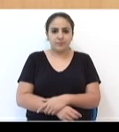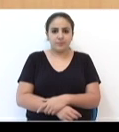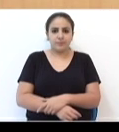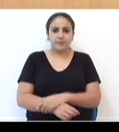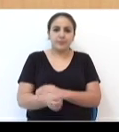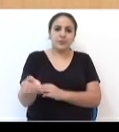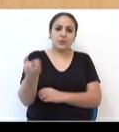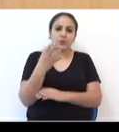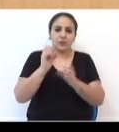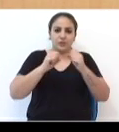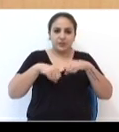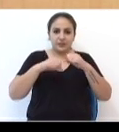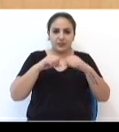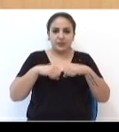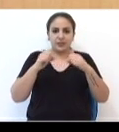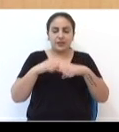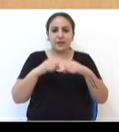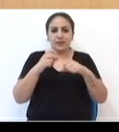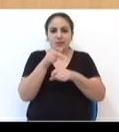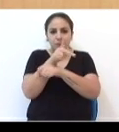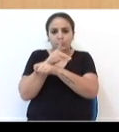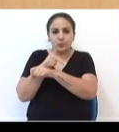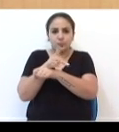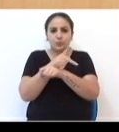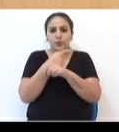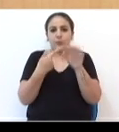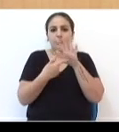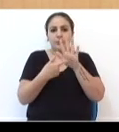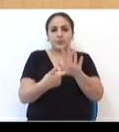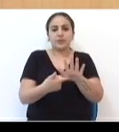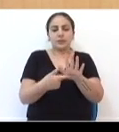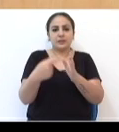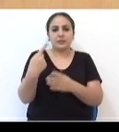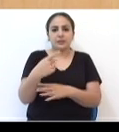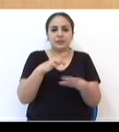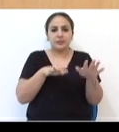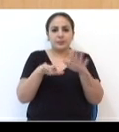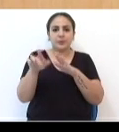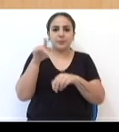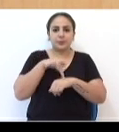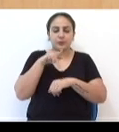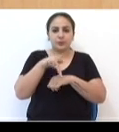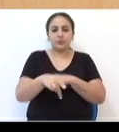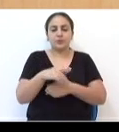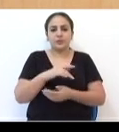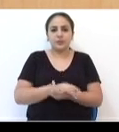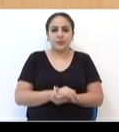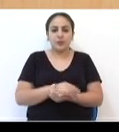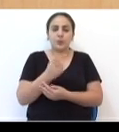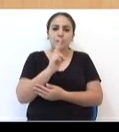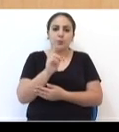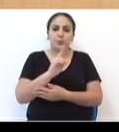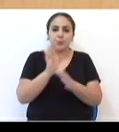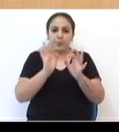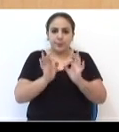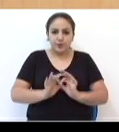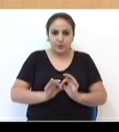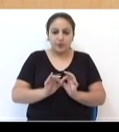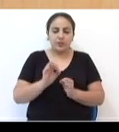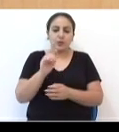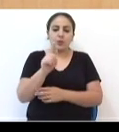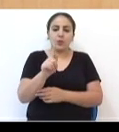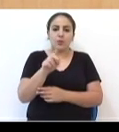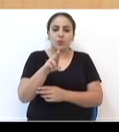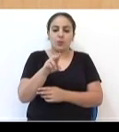Um novo sistema de vídeo monitoramento foi apresentado nesta semana em Passo Fundo. Chamado de Projeto